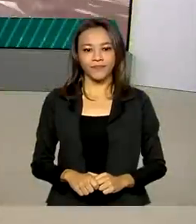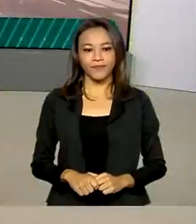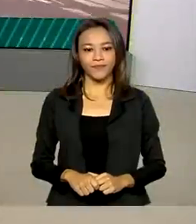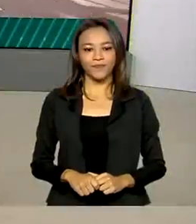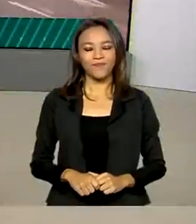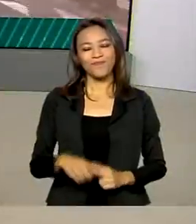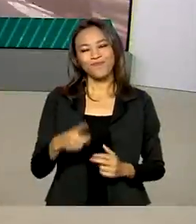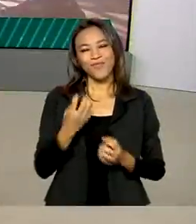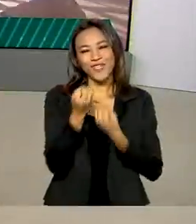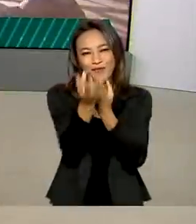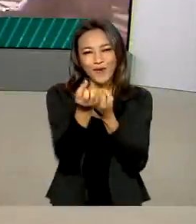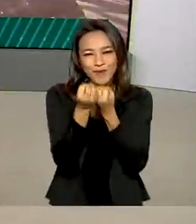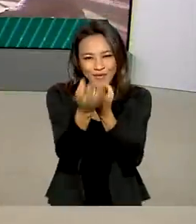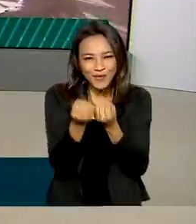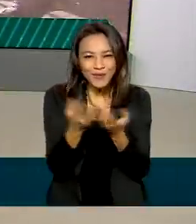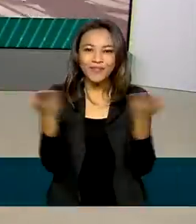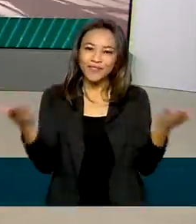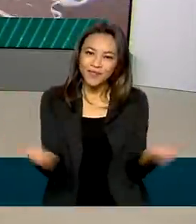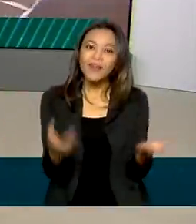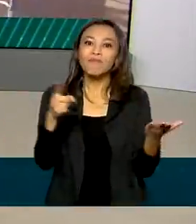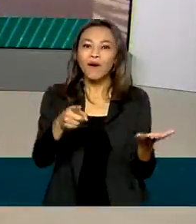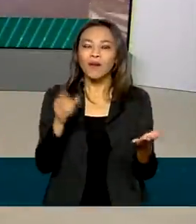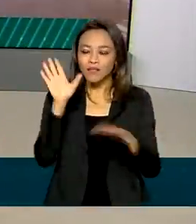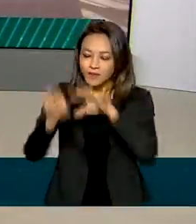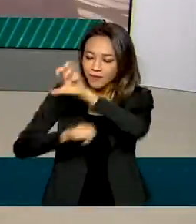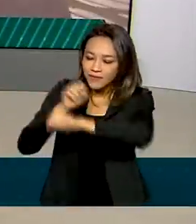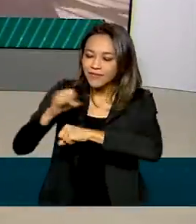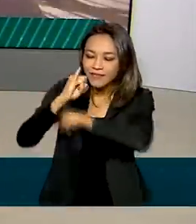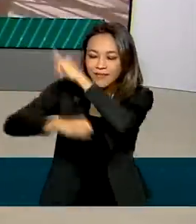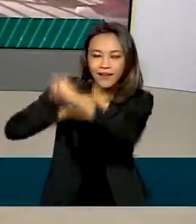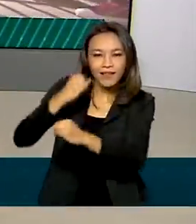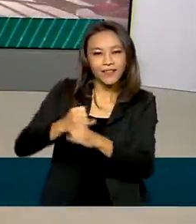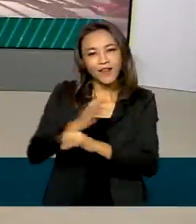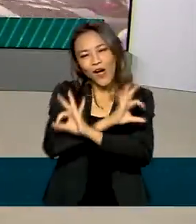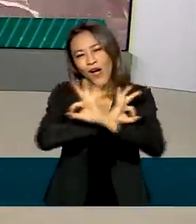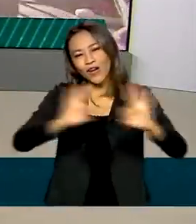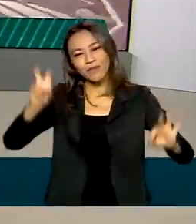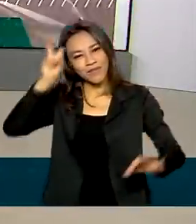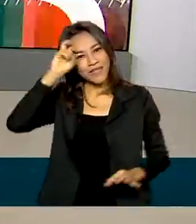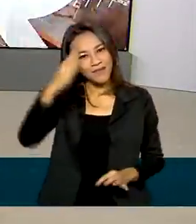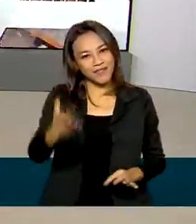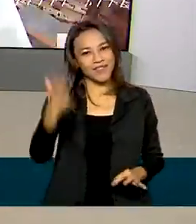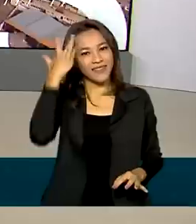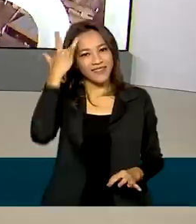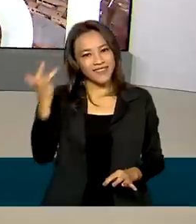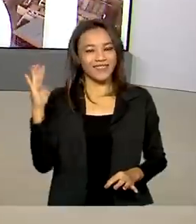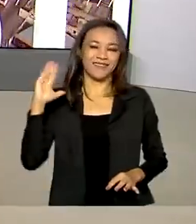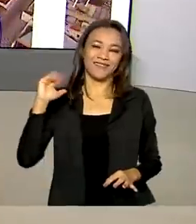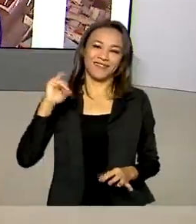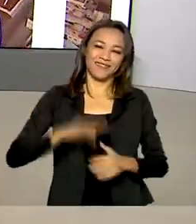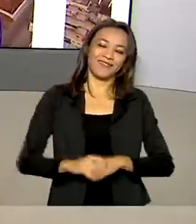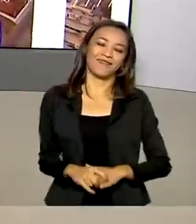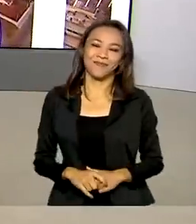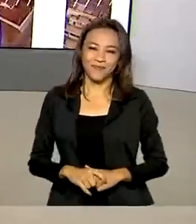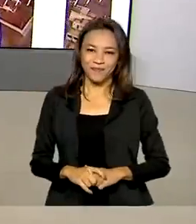As notícias desta edição estão nas nossas redes sociais. Uma ótima quinta-feira para você e até amanhã. Tchau, tchau.